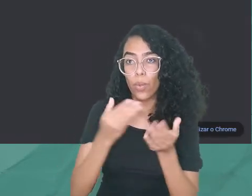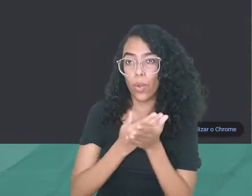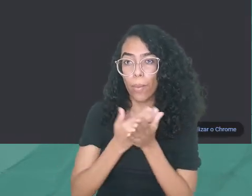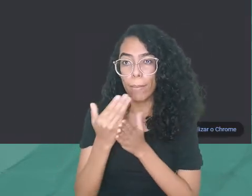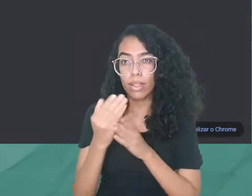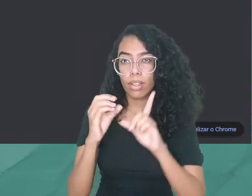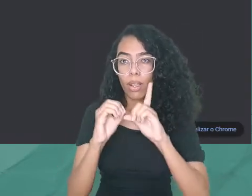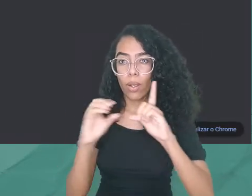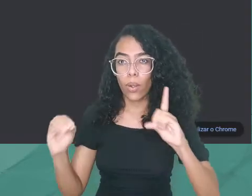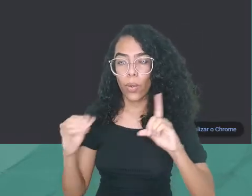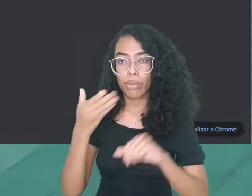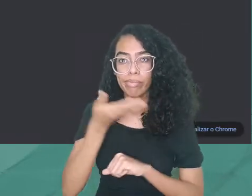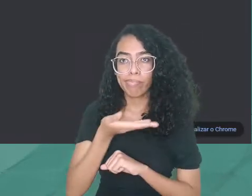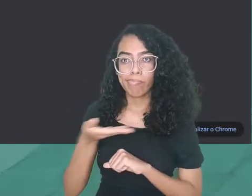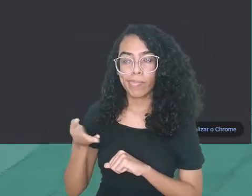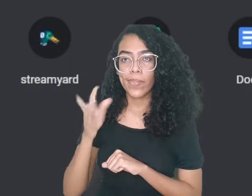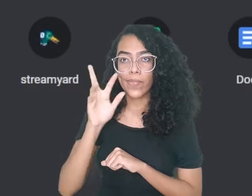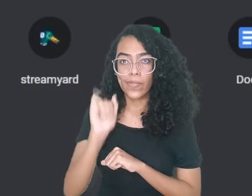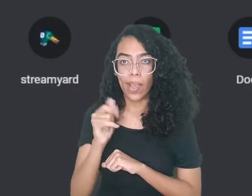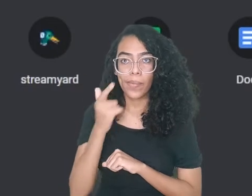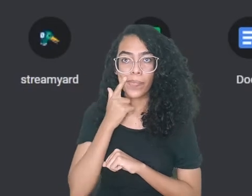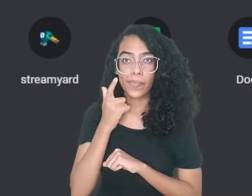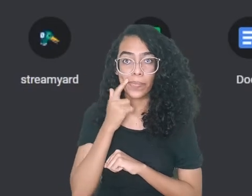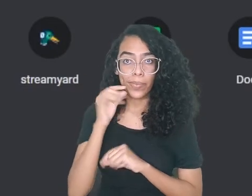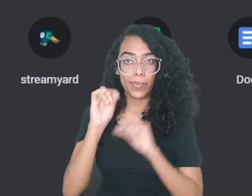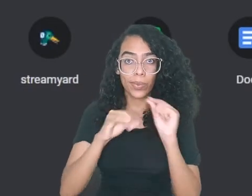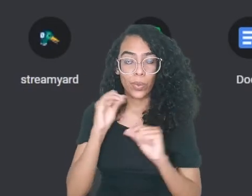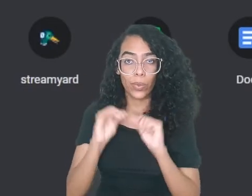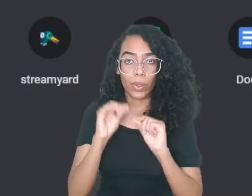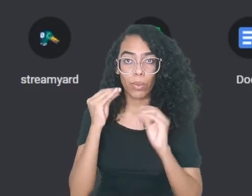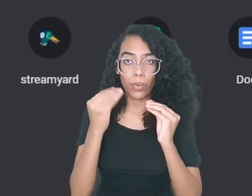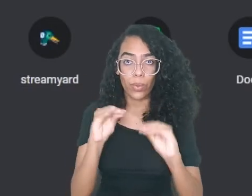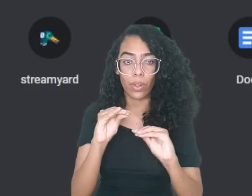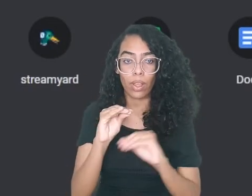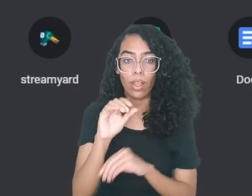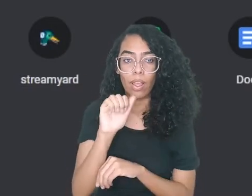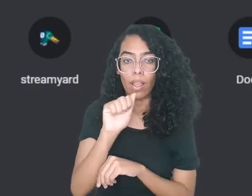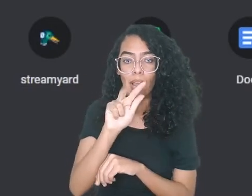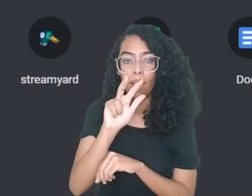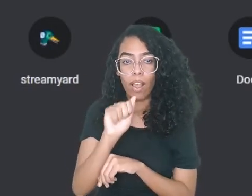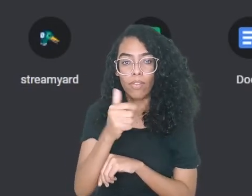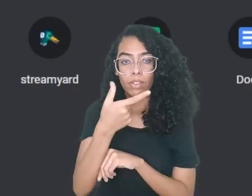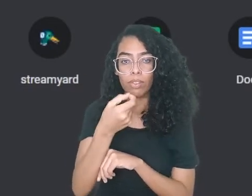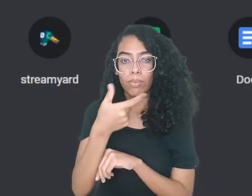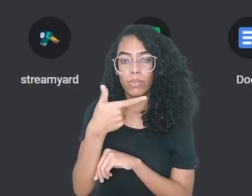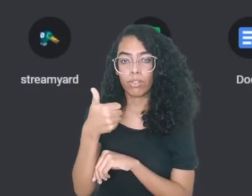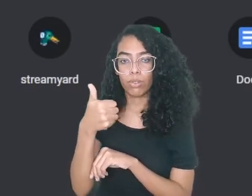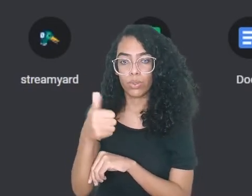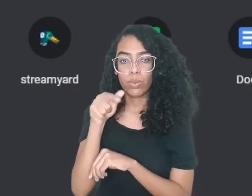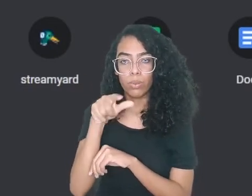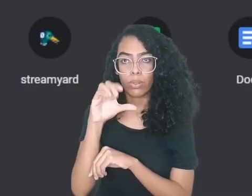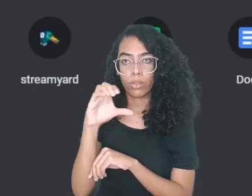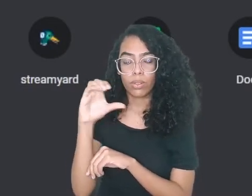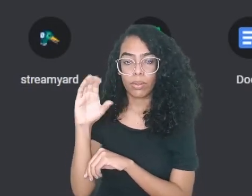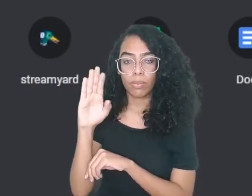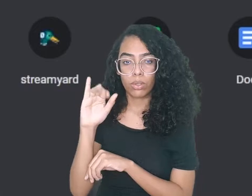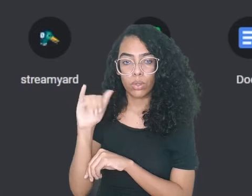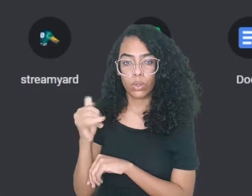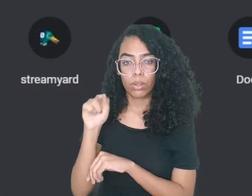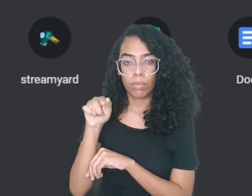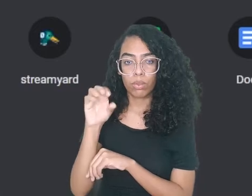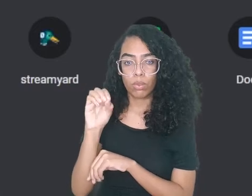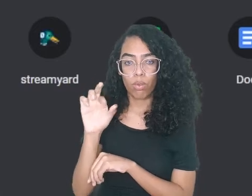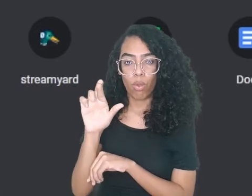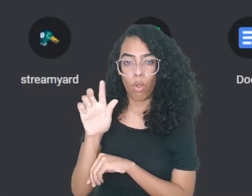navegador de internet e digitar no buscador ava2021.ccbj.org.br.